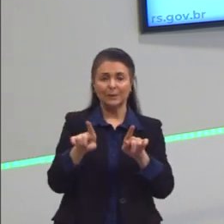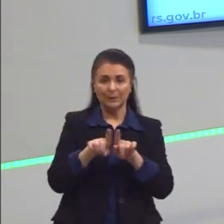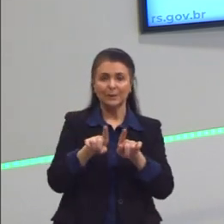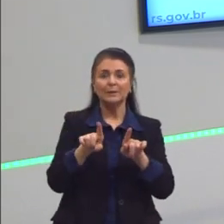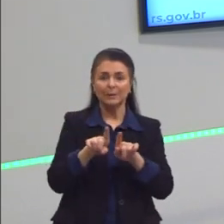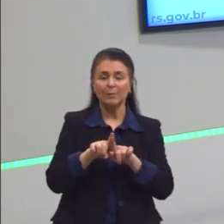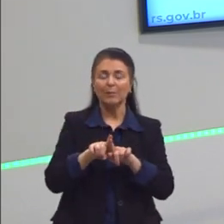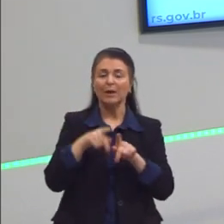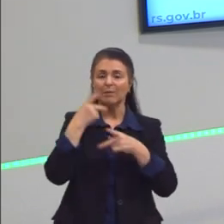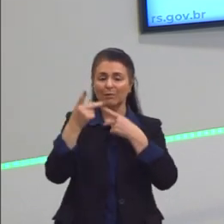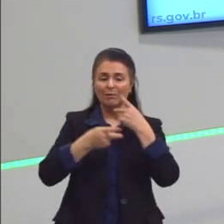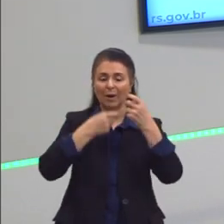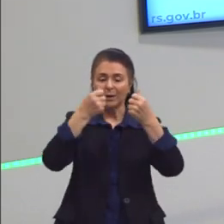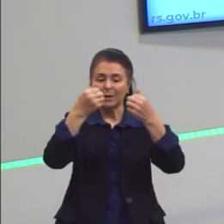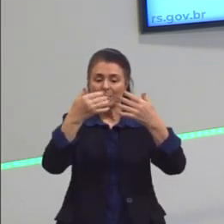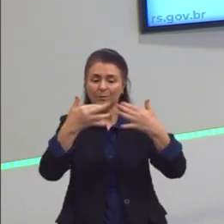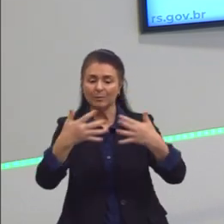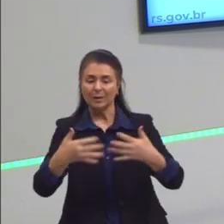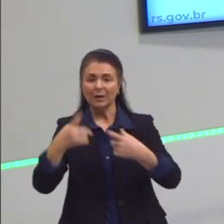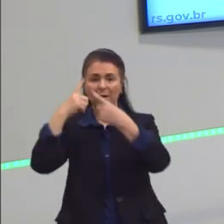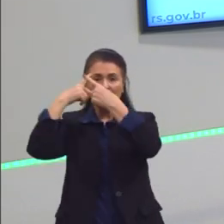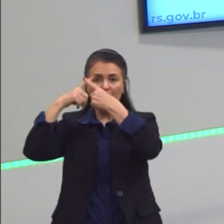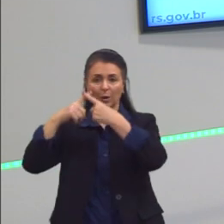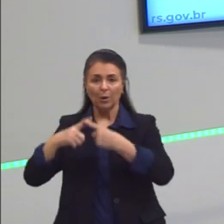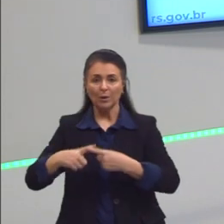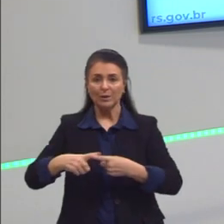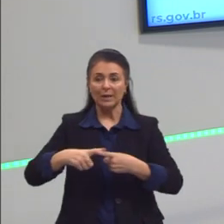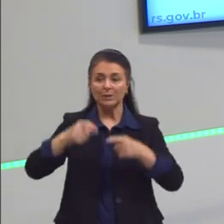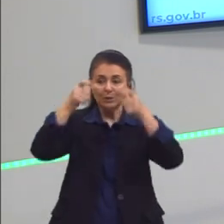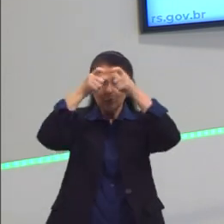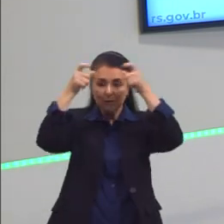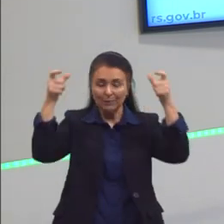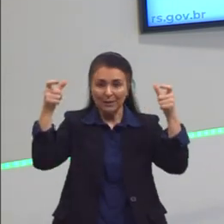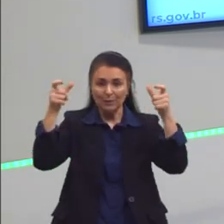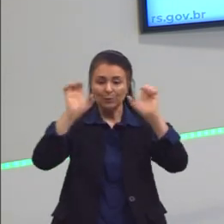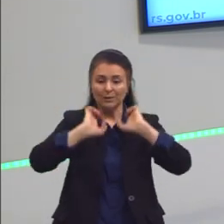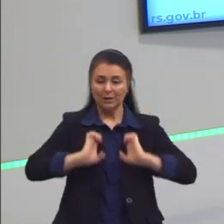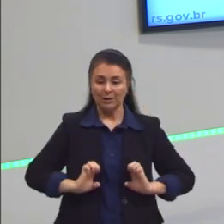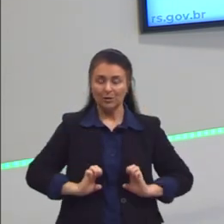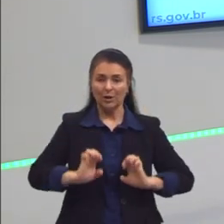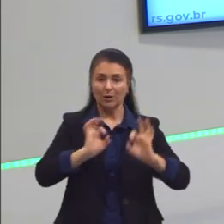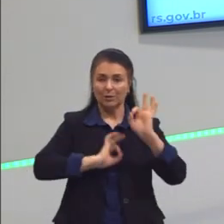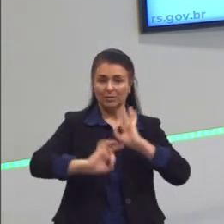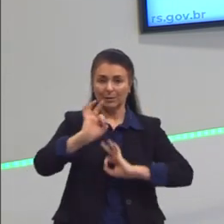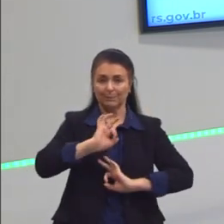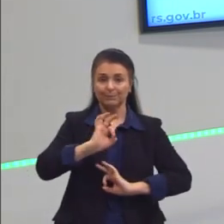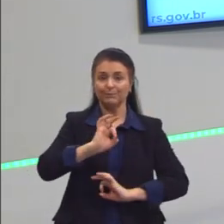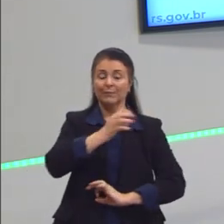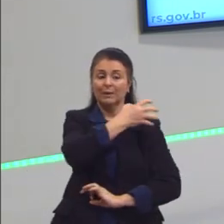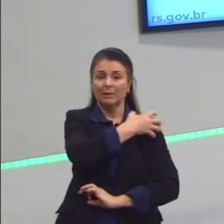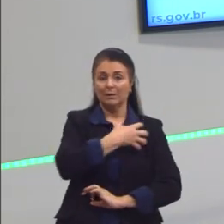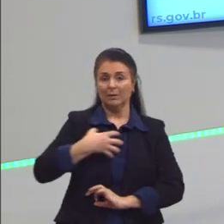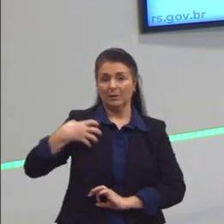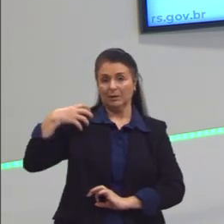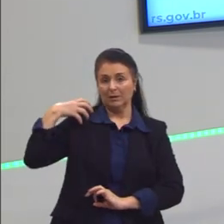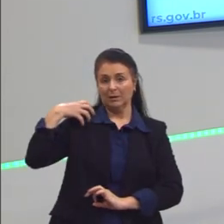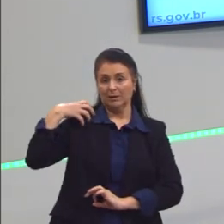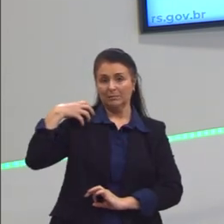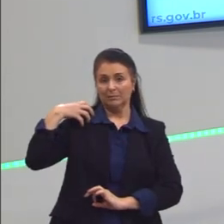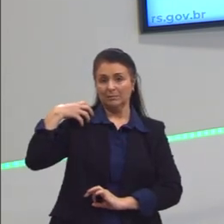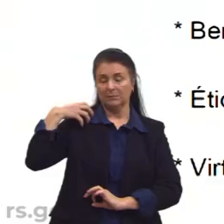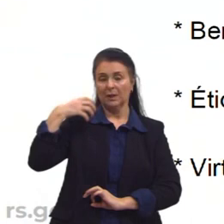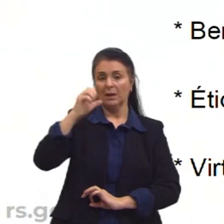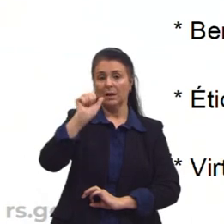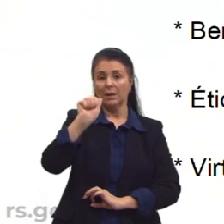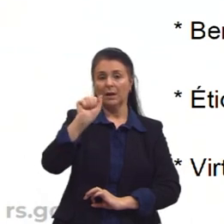questão da lógica, esse conhecimento e essa ética organizada. Lembre-se que, para o Aristóteles, tudo tem um fim,